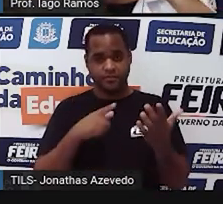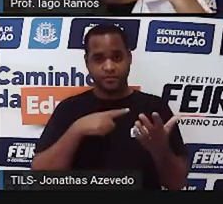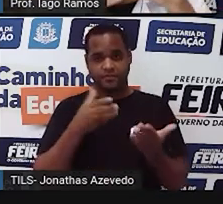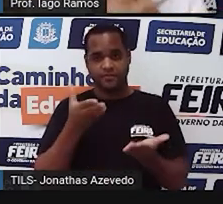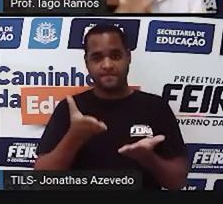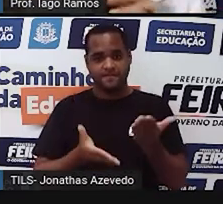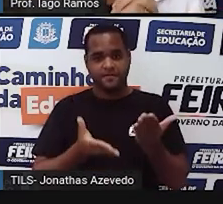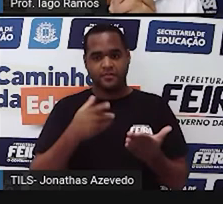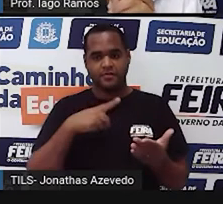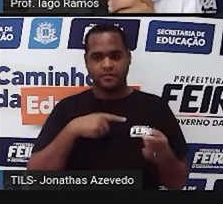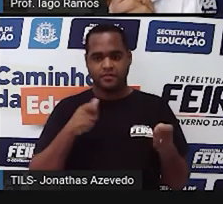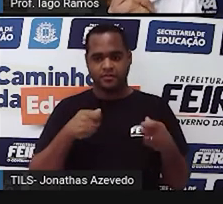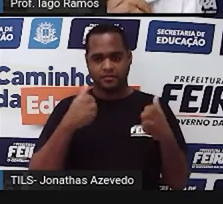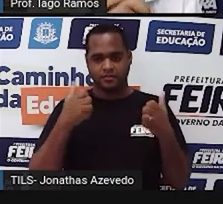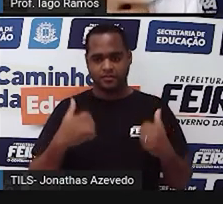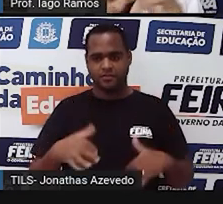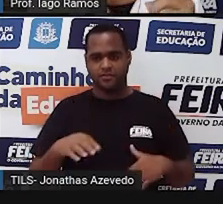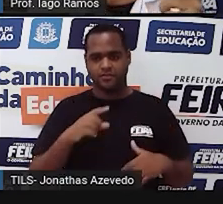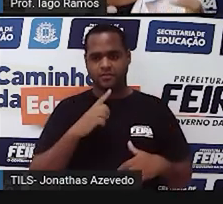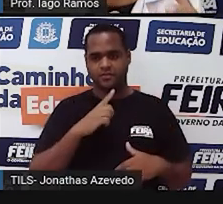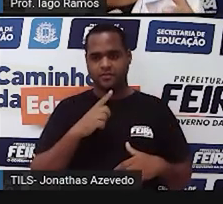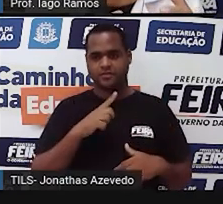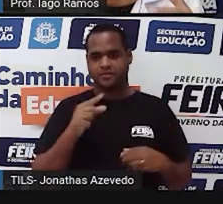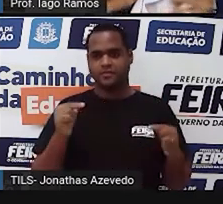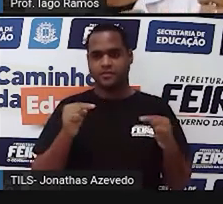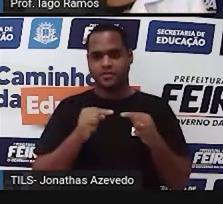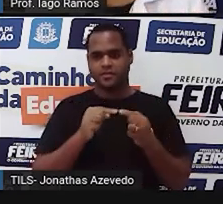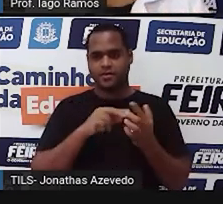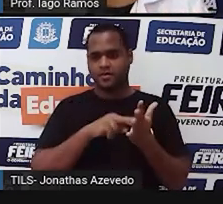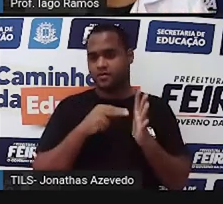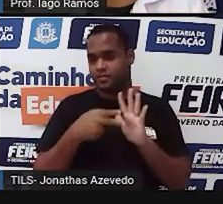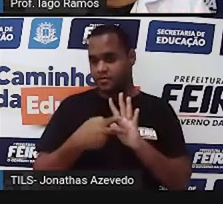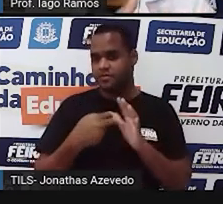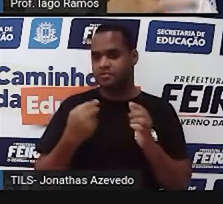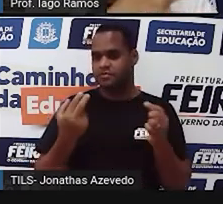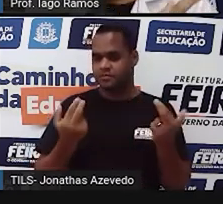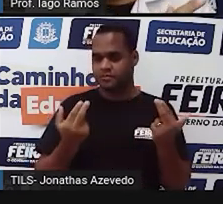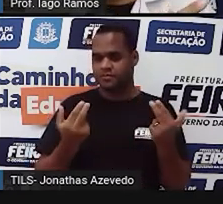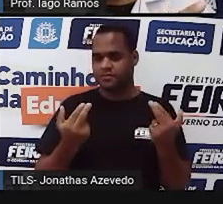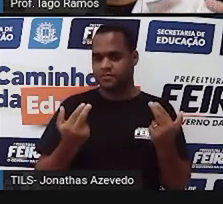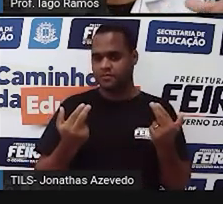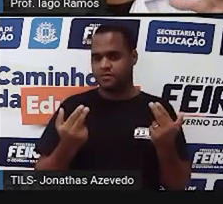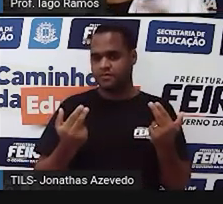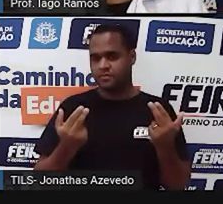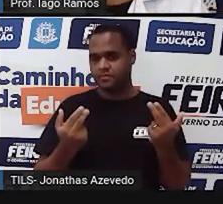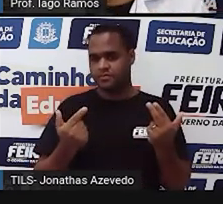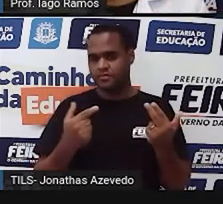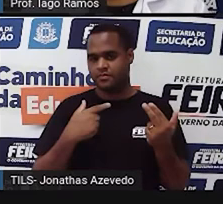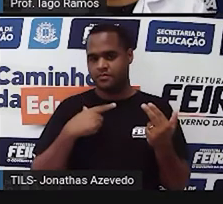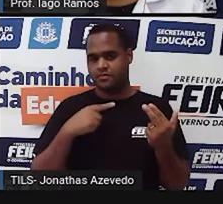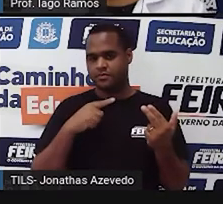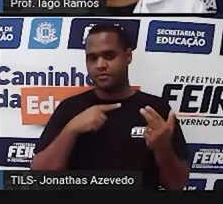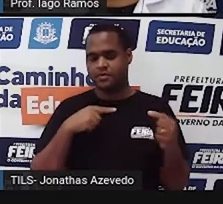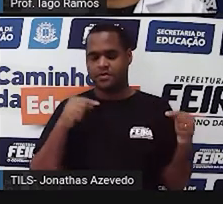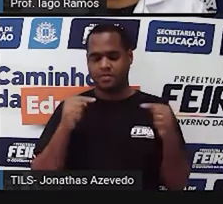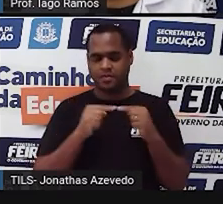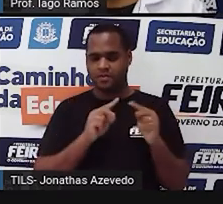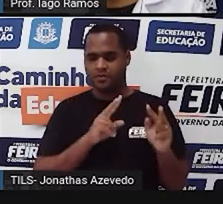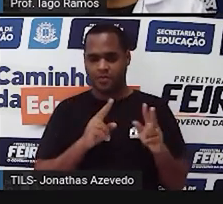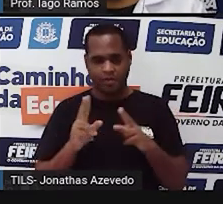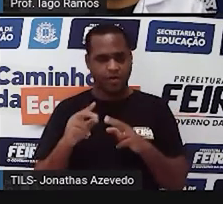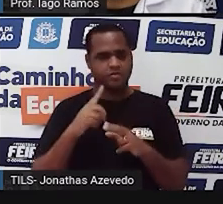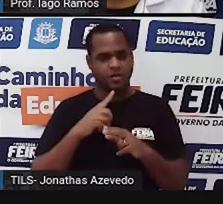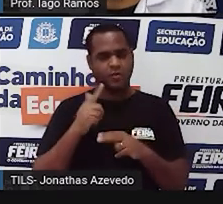dois pratos estarem equilibrados, isso significa igualdade. O que tá de um lado é igual ao que tá do outro.